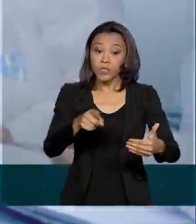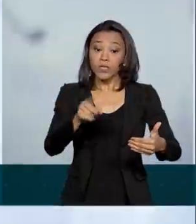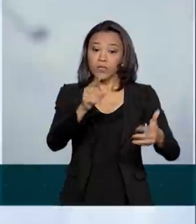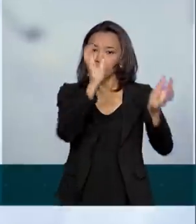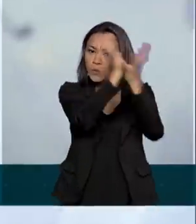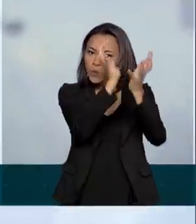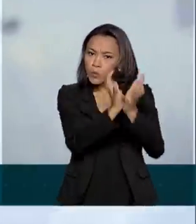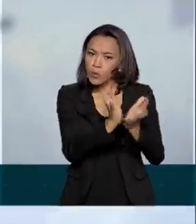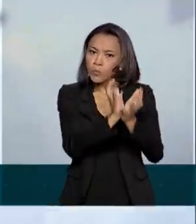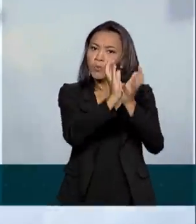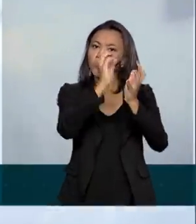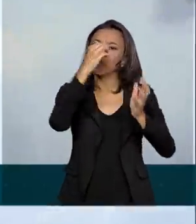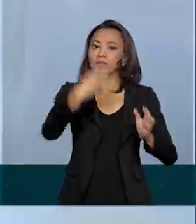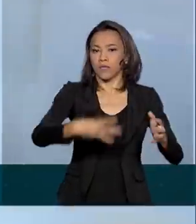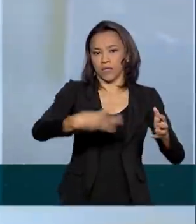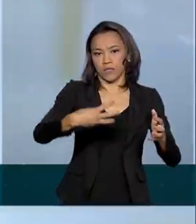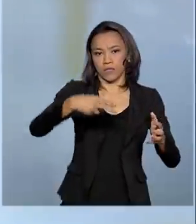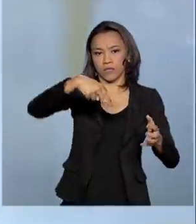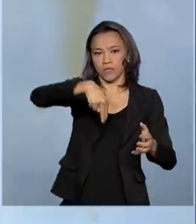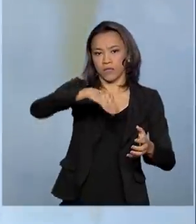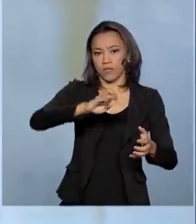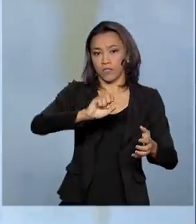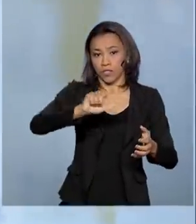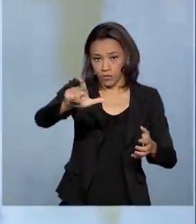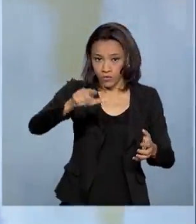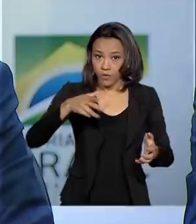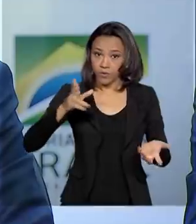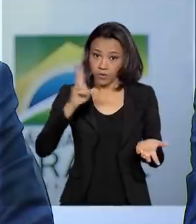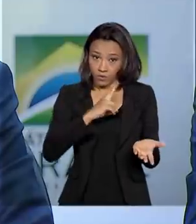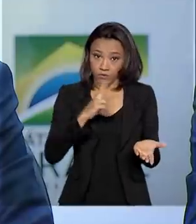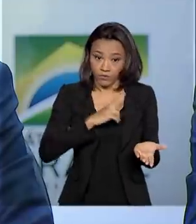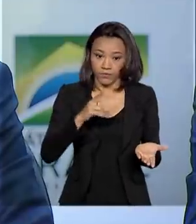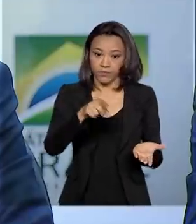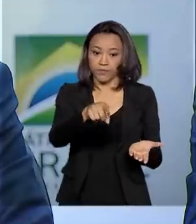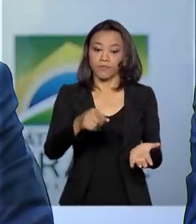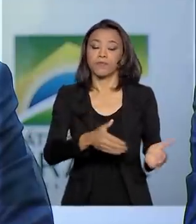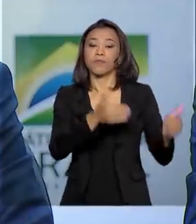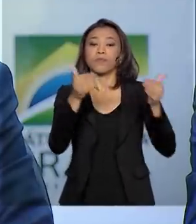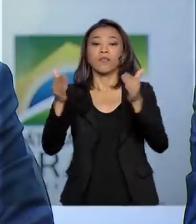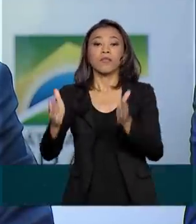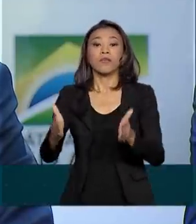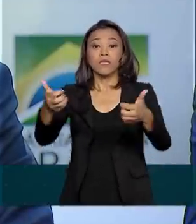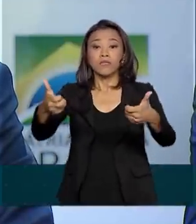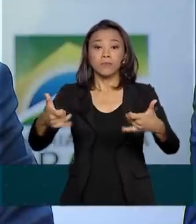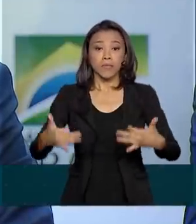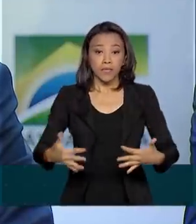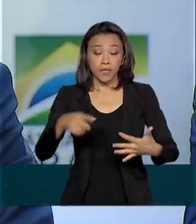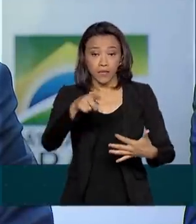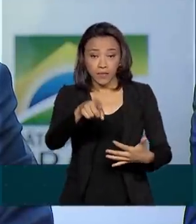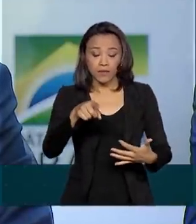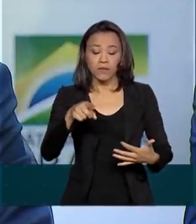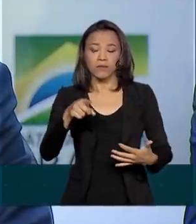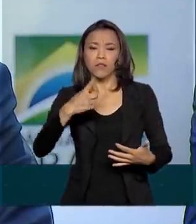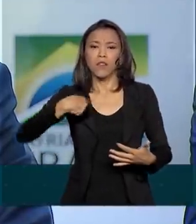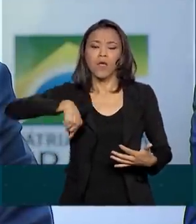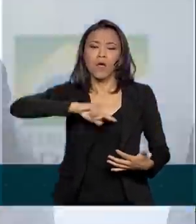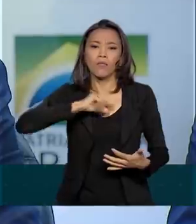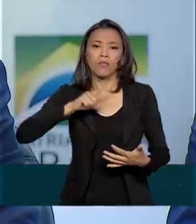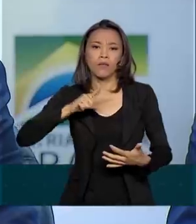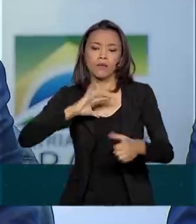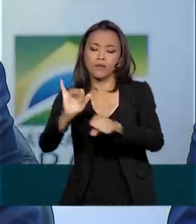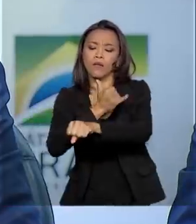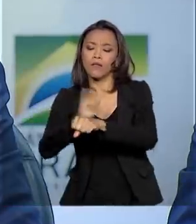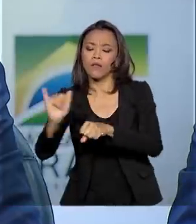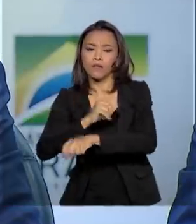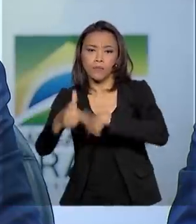de risco para o nível 3, de emergência em saúde pública. Esse reconhecimento, ele serve para que a gente tenha os instrumentos para trabalhar,